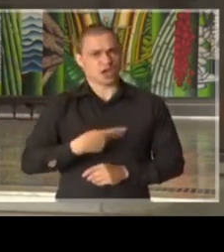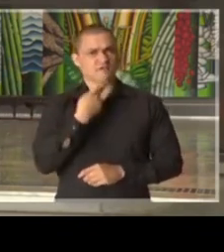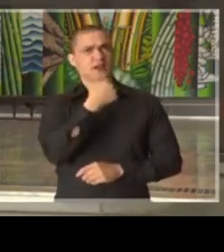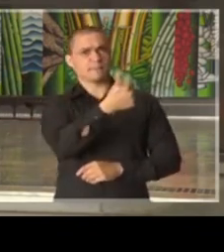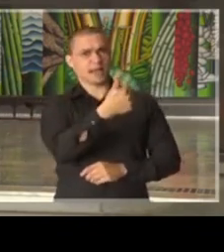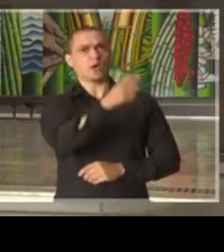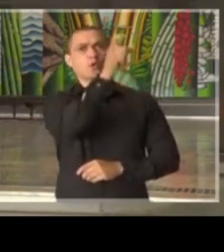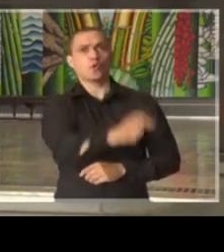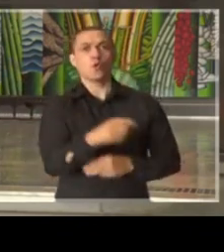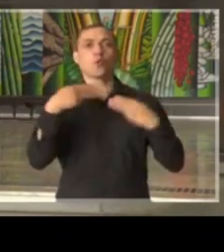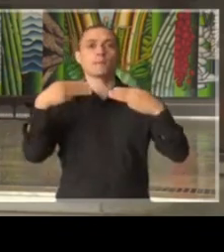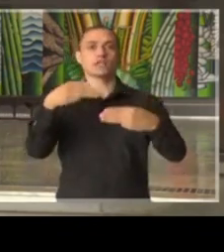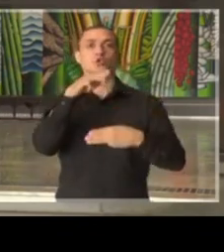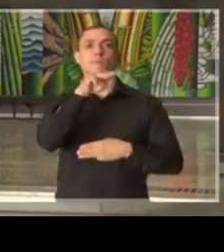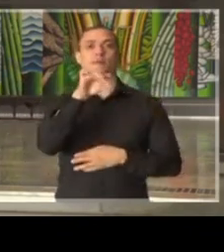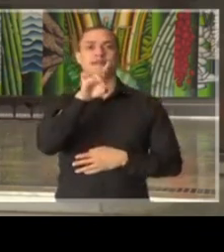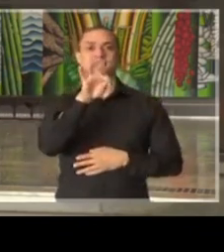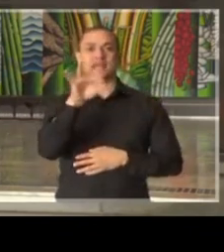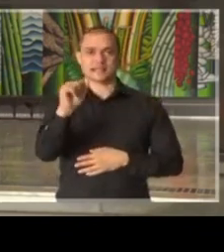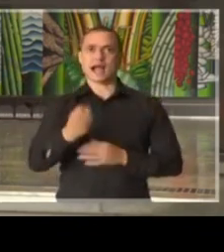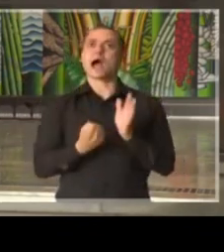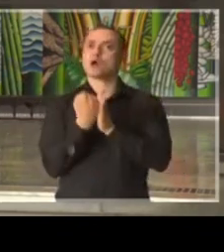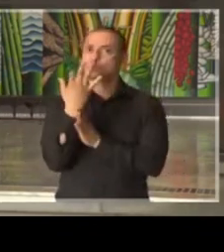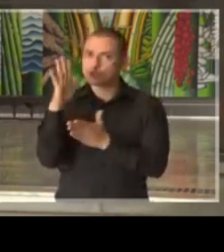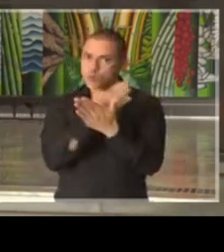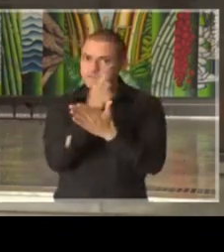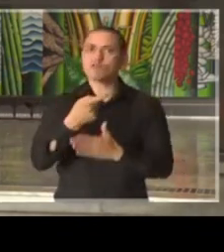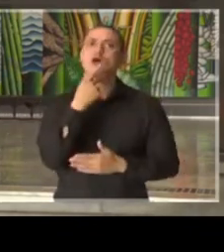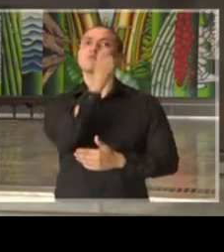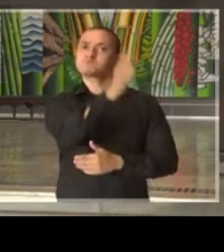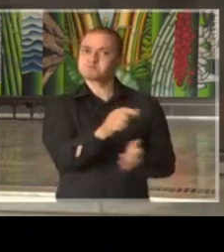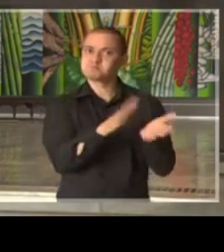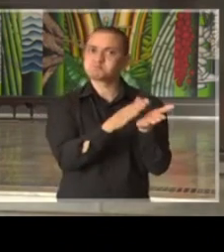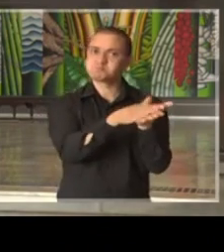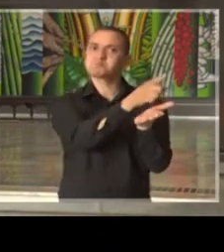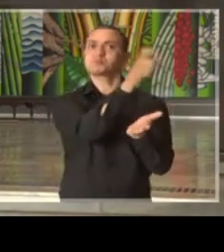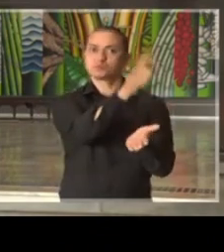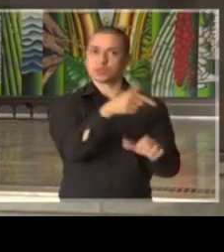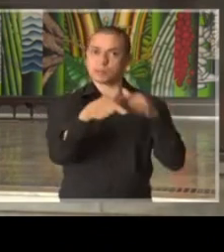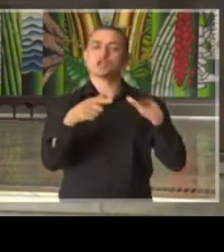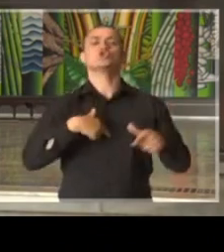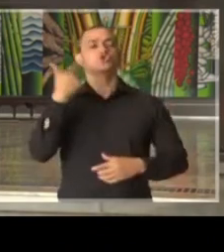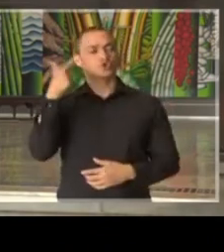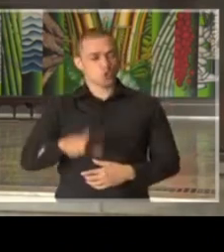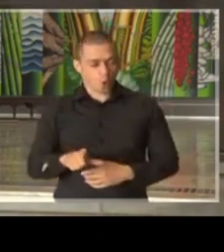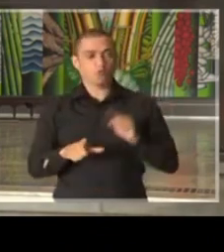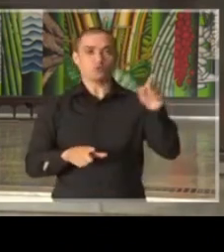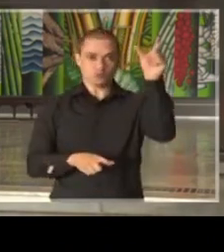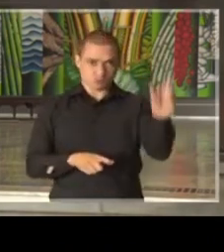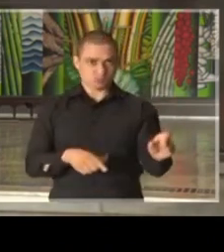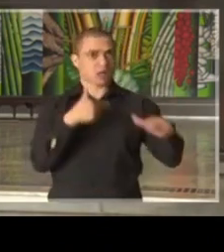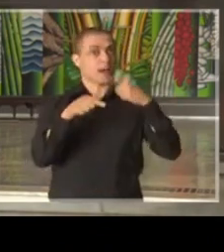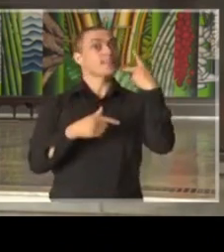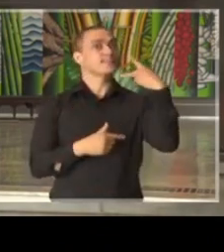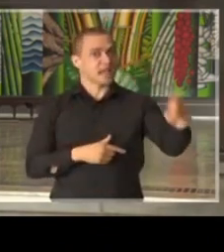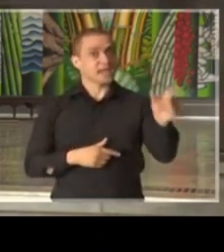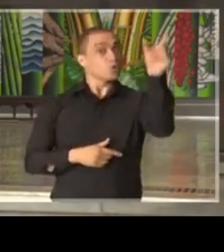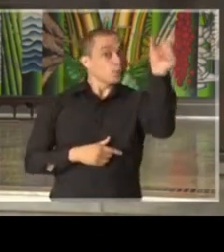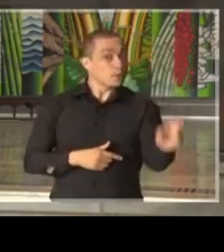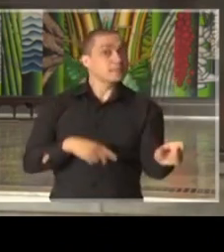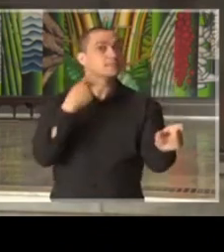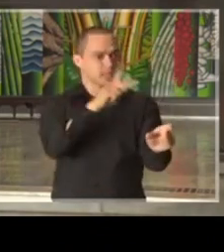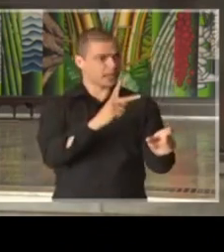o ministro Luiz Henrique Mandetta algumas vezes, renovo este cumprimento pelas atitudes, pelo comportamento